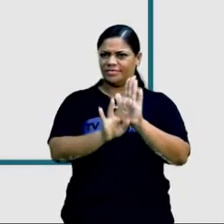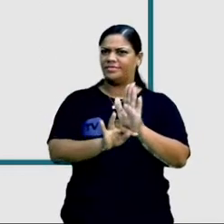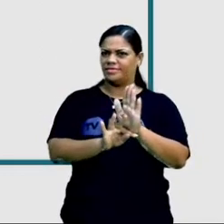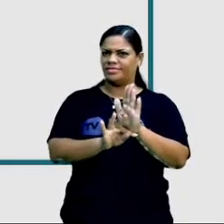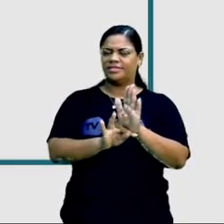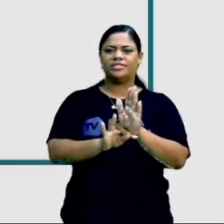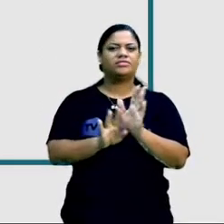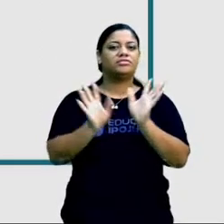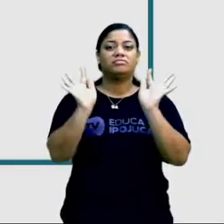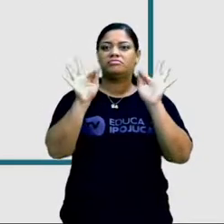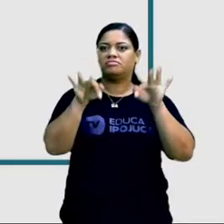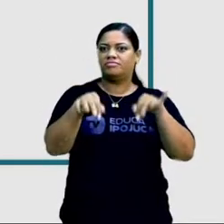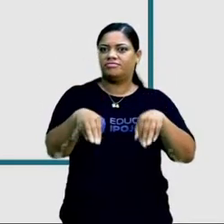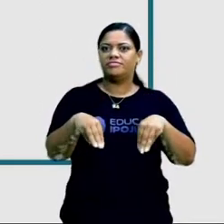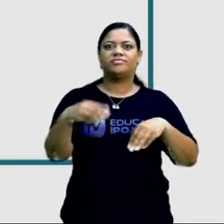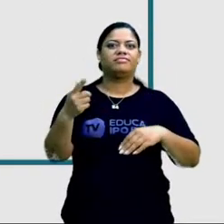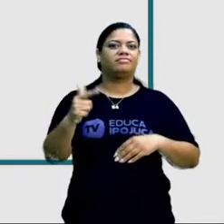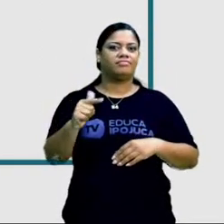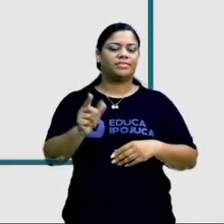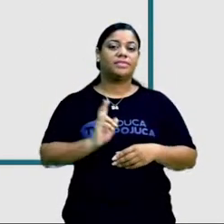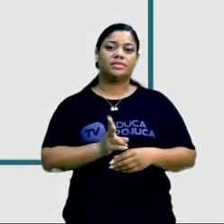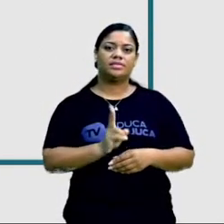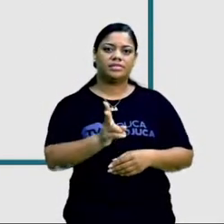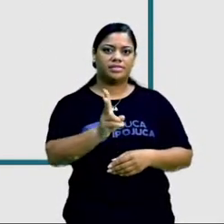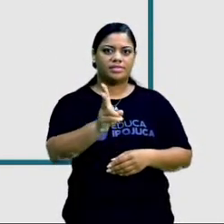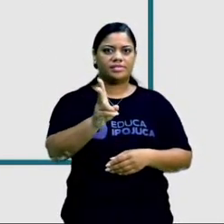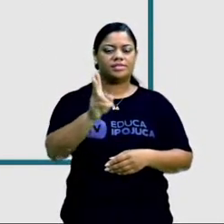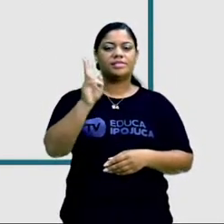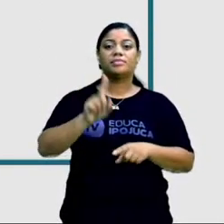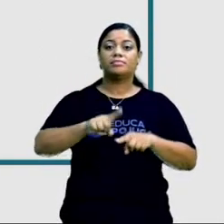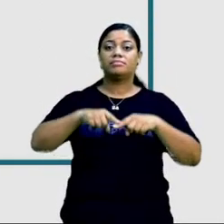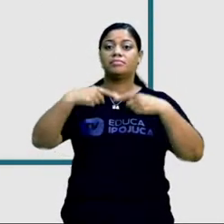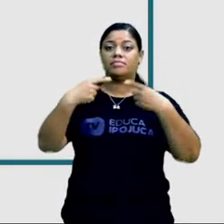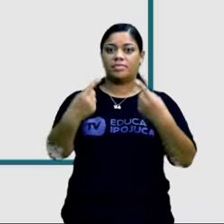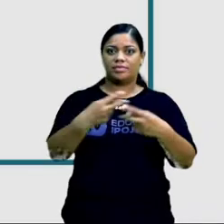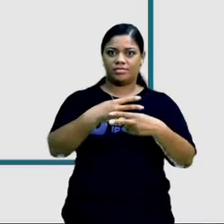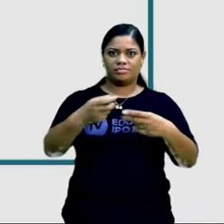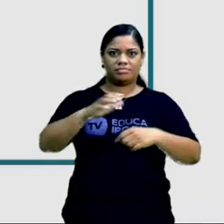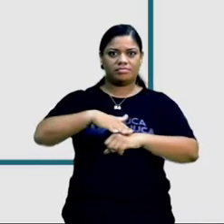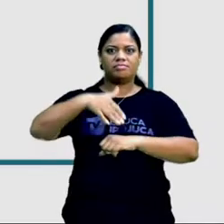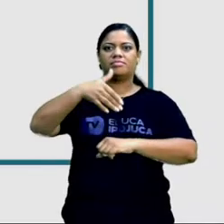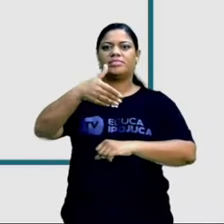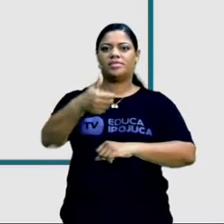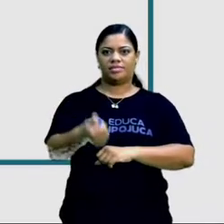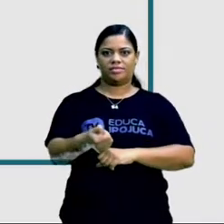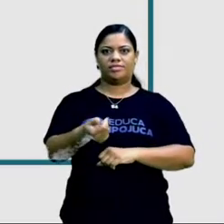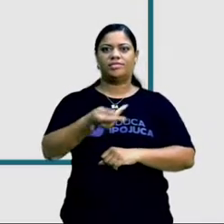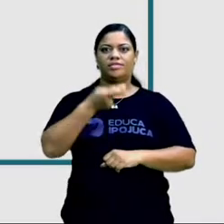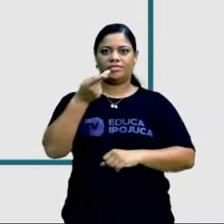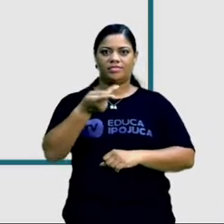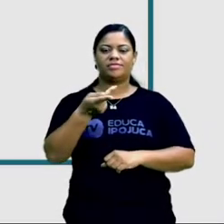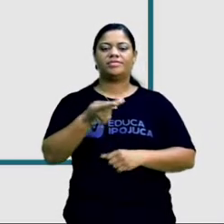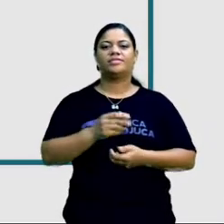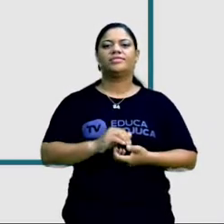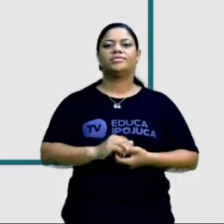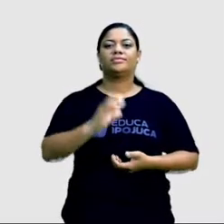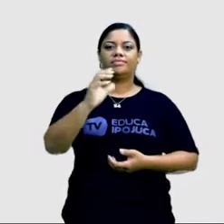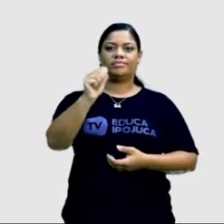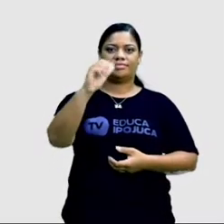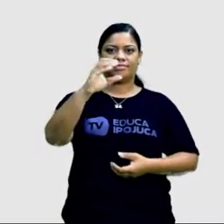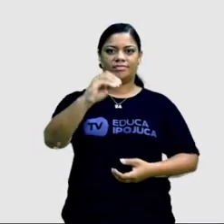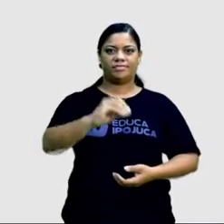processo sem fim. Sempre será possível apurar mais e melhor, disse Caco Barcelos.